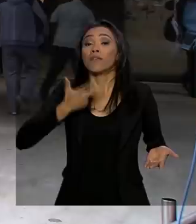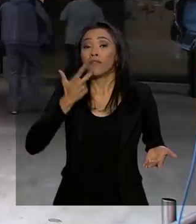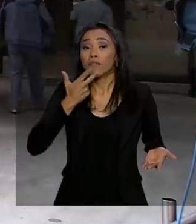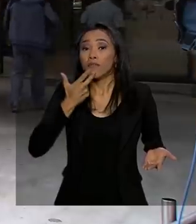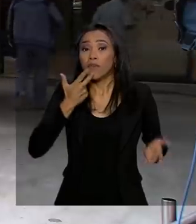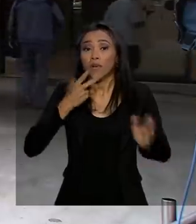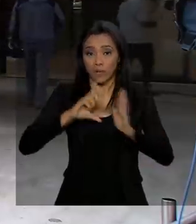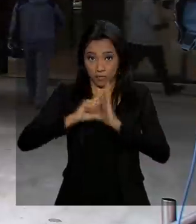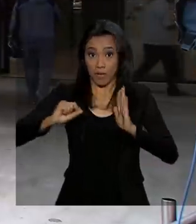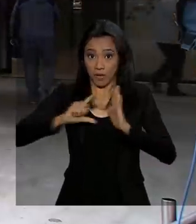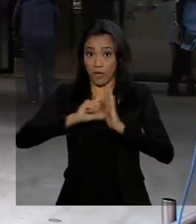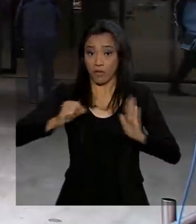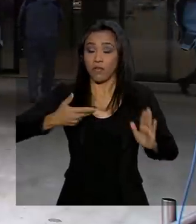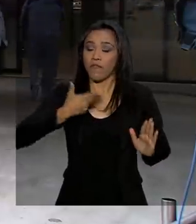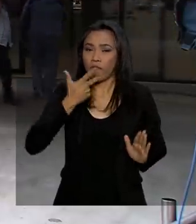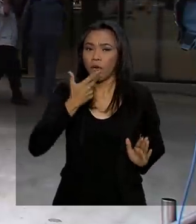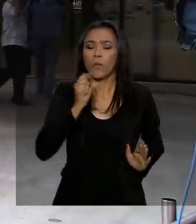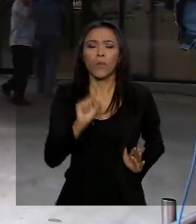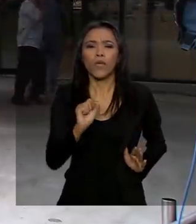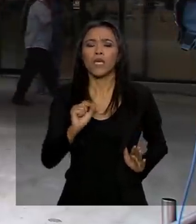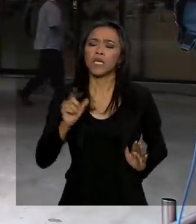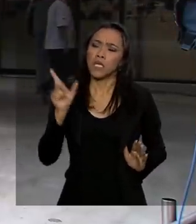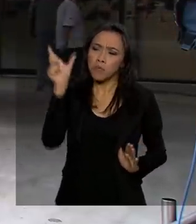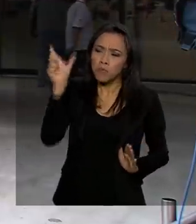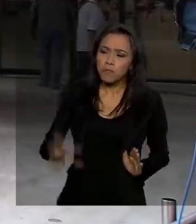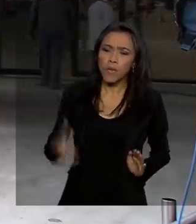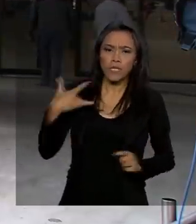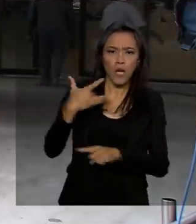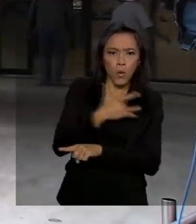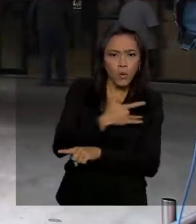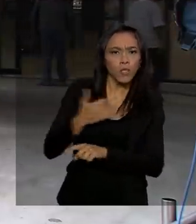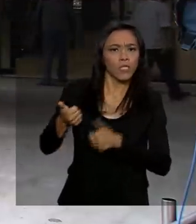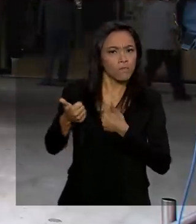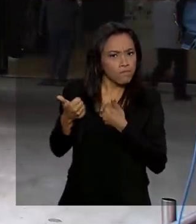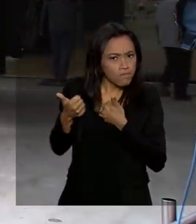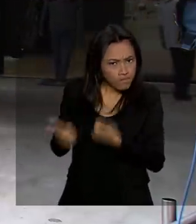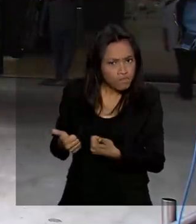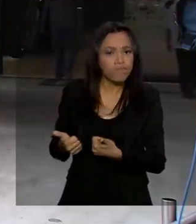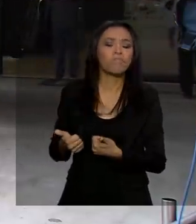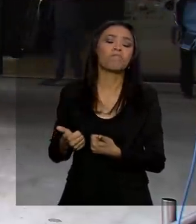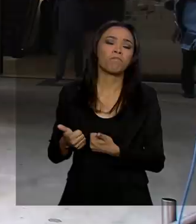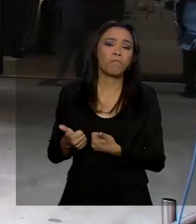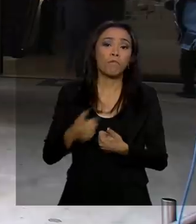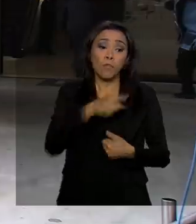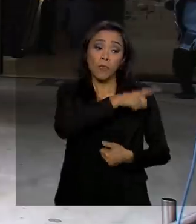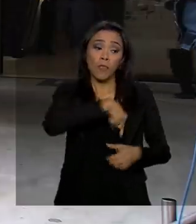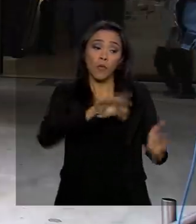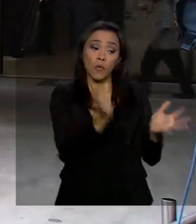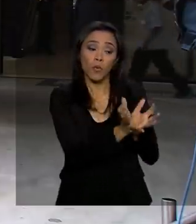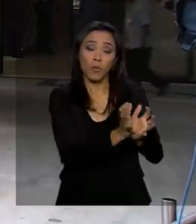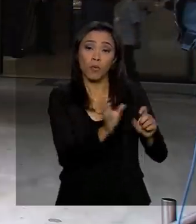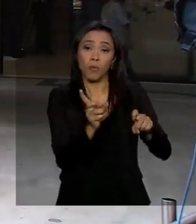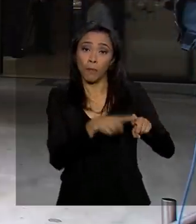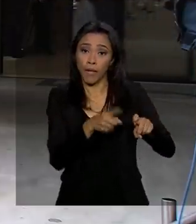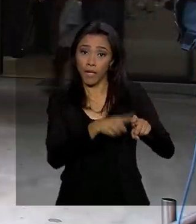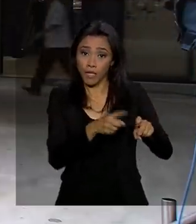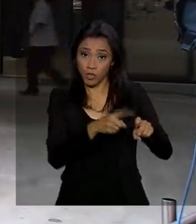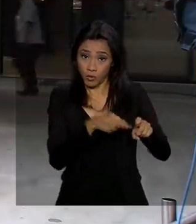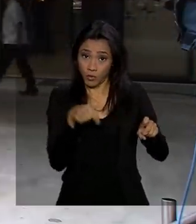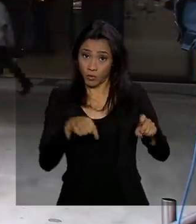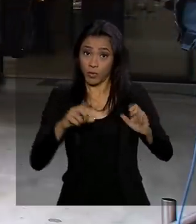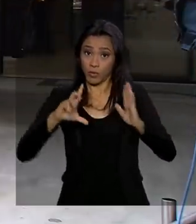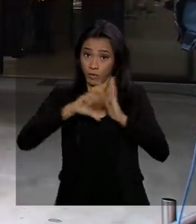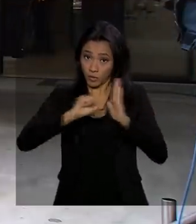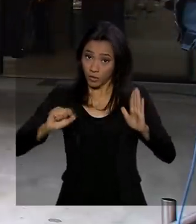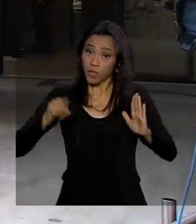apresenta um quadro favorável, mas que a equipe médica da presidência decidiu mantê-lo afastado